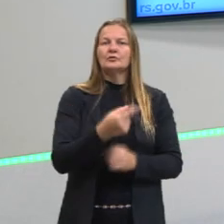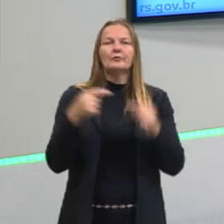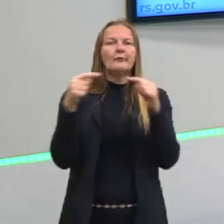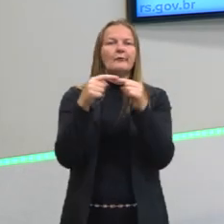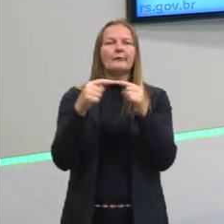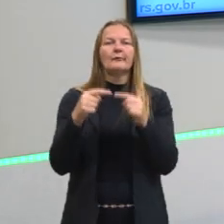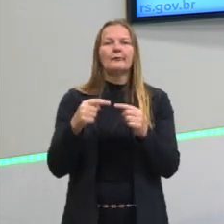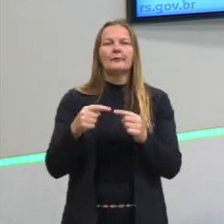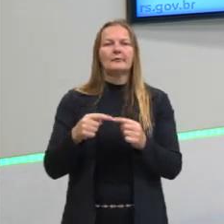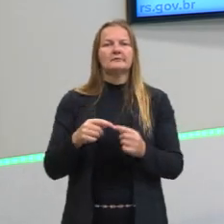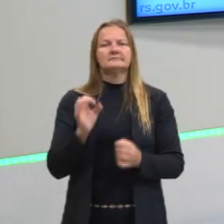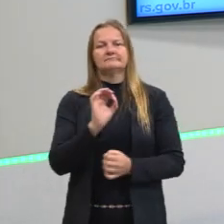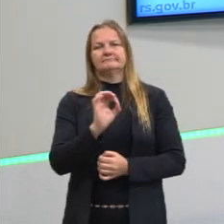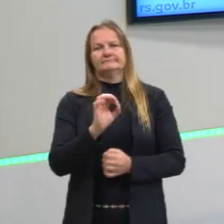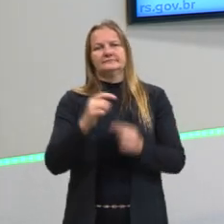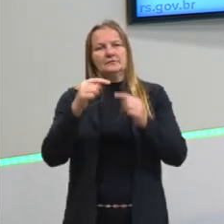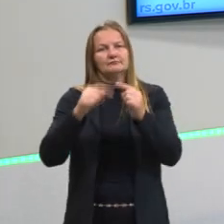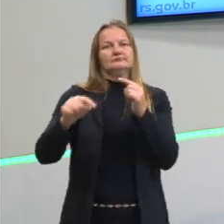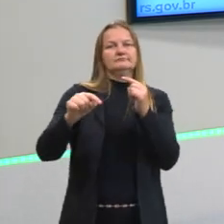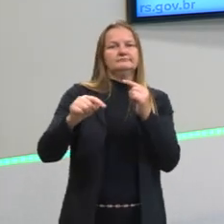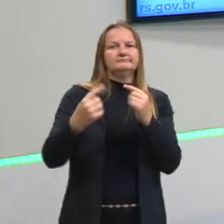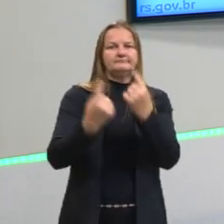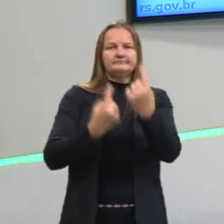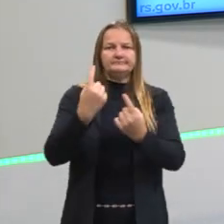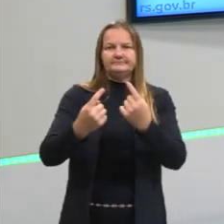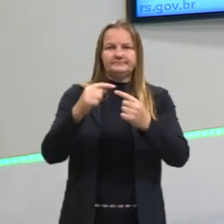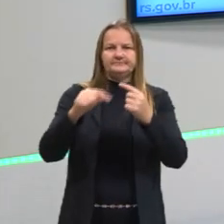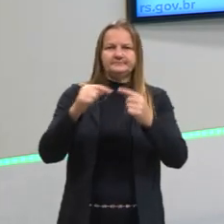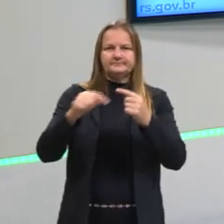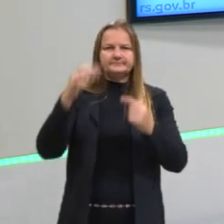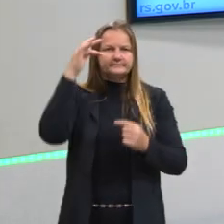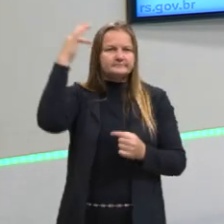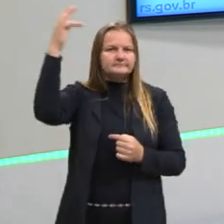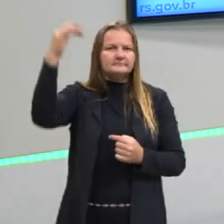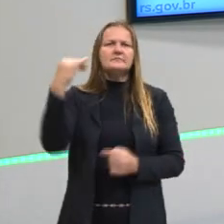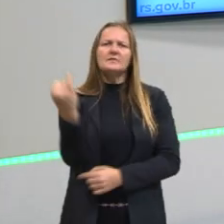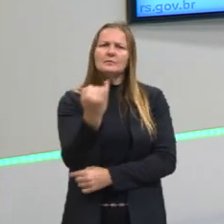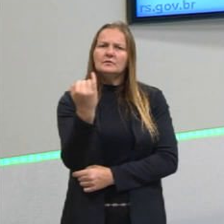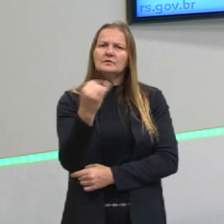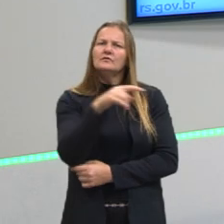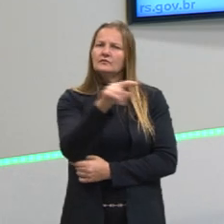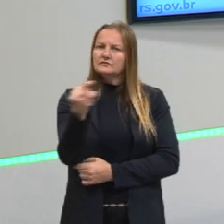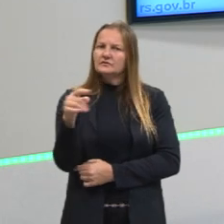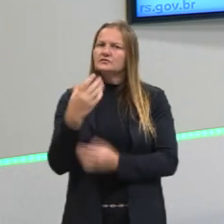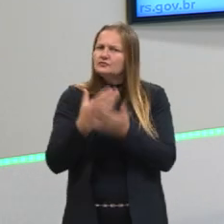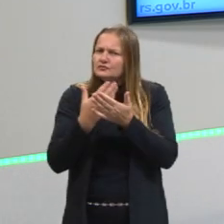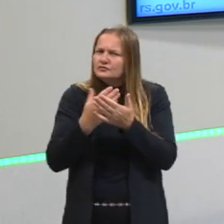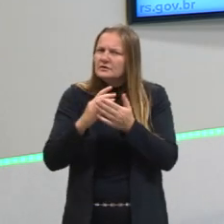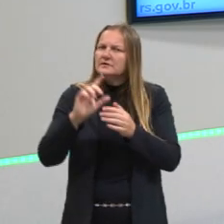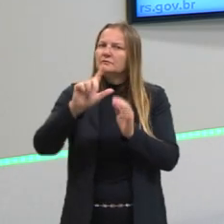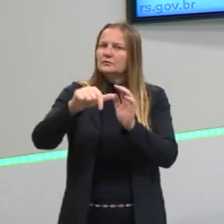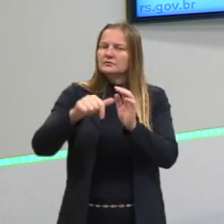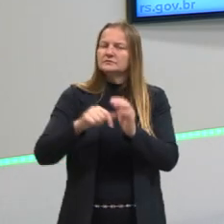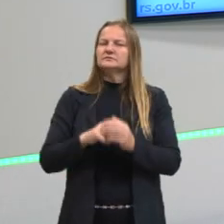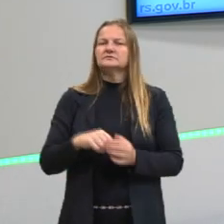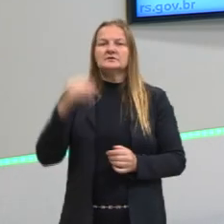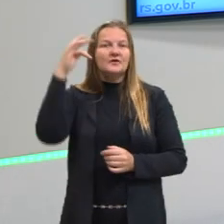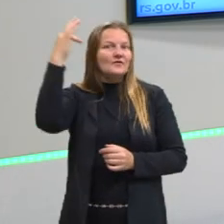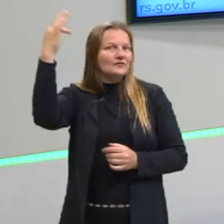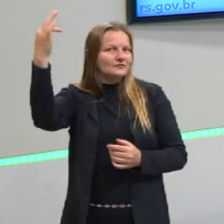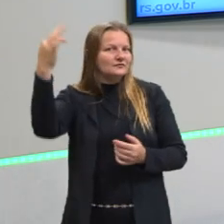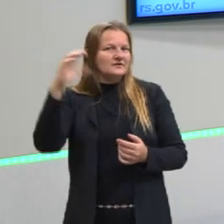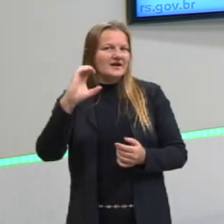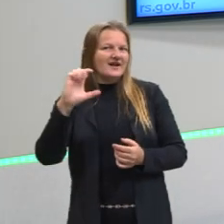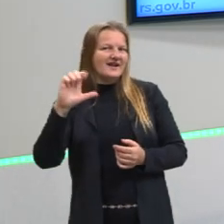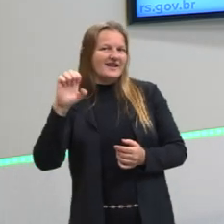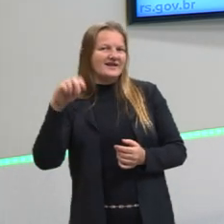comprava ela, não. Mas, daí, alguns desses filósofos que vão ser importantes, vocês vão estudar eles um pouco melhor com o Clênio depois, mas a